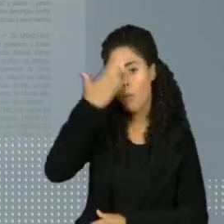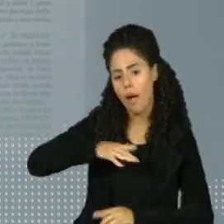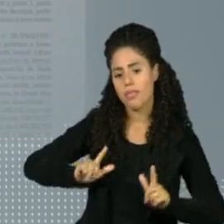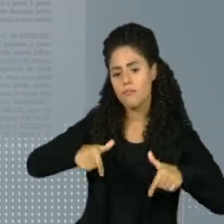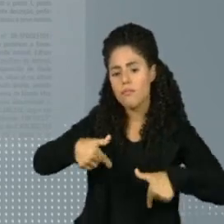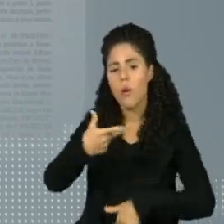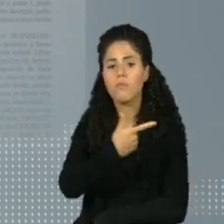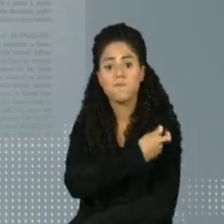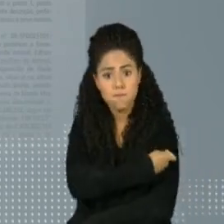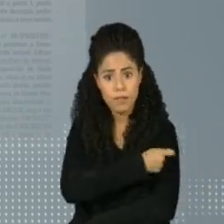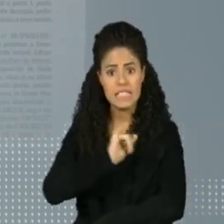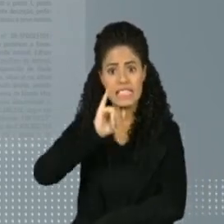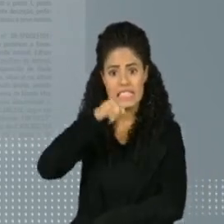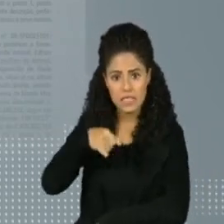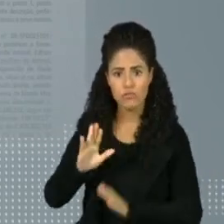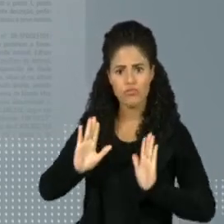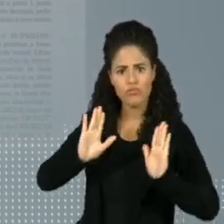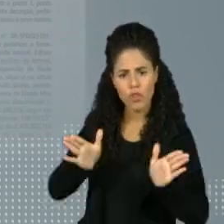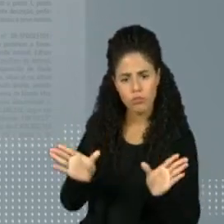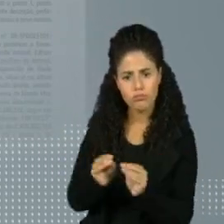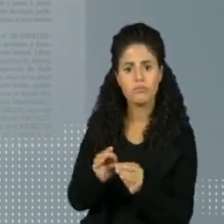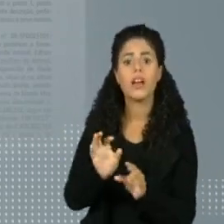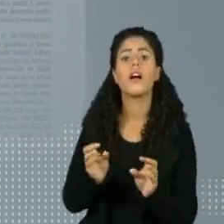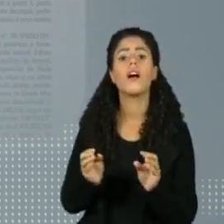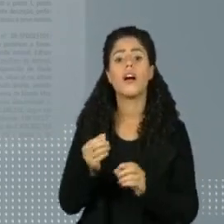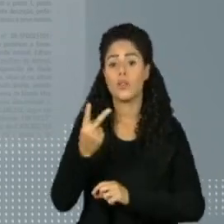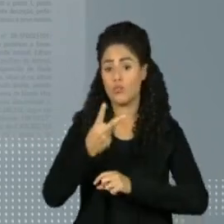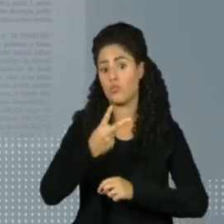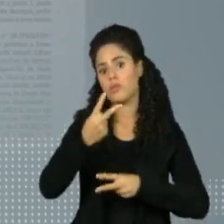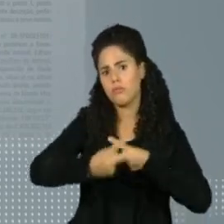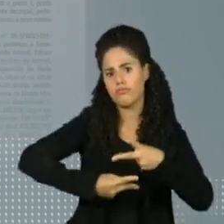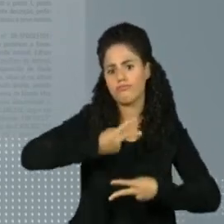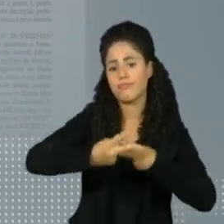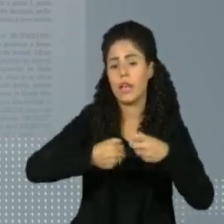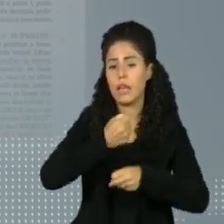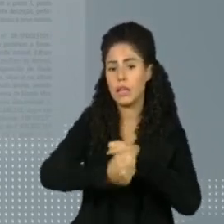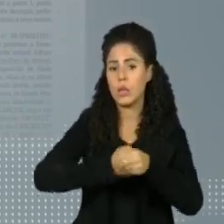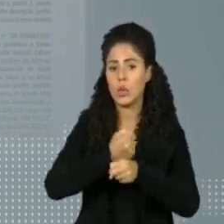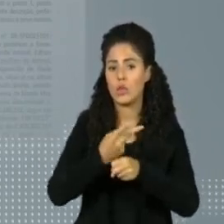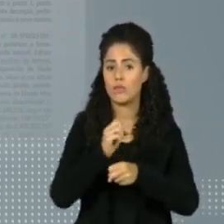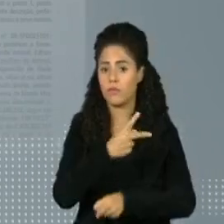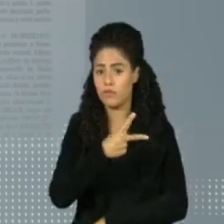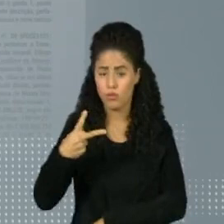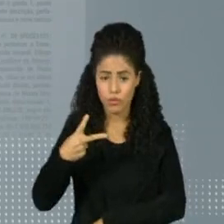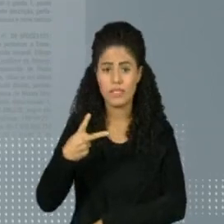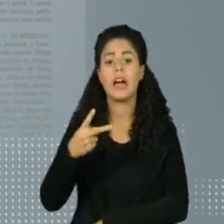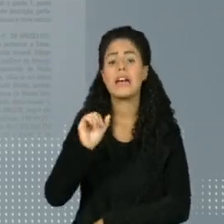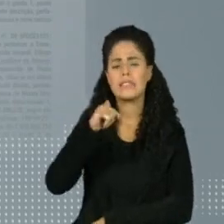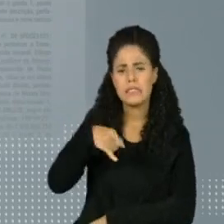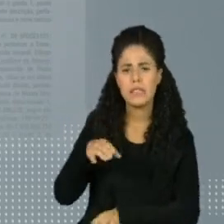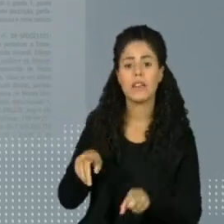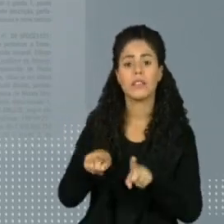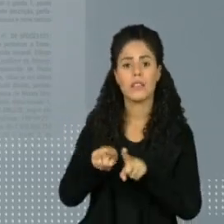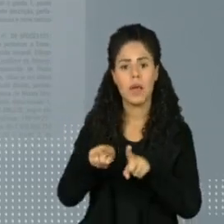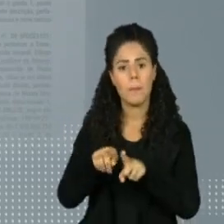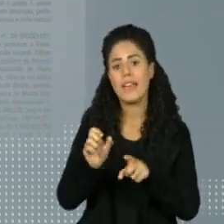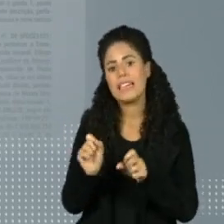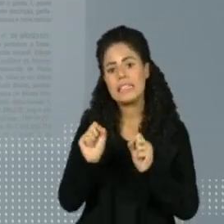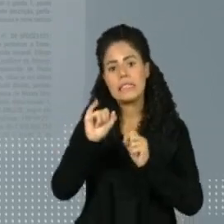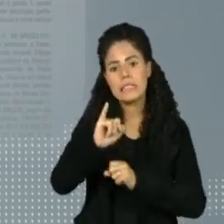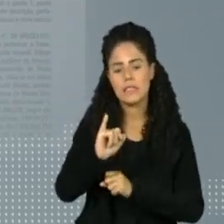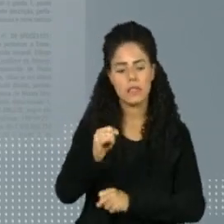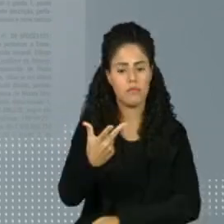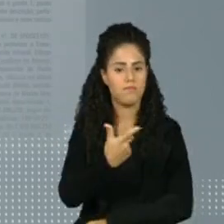vacinação contra a Covid-19 a partir do segundo bimestre de 2022. No caso de contraindicação à